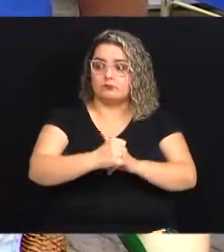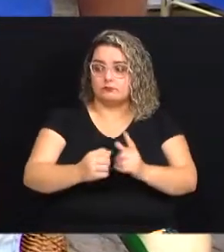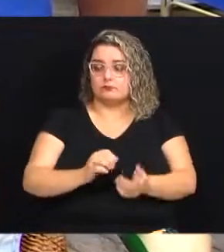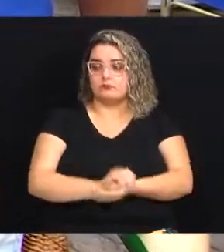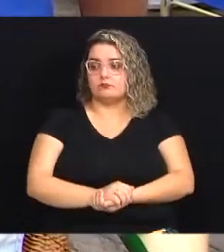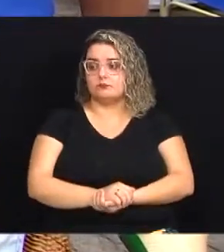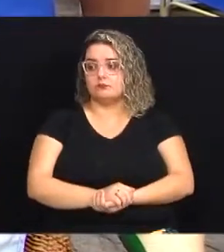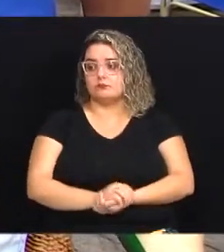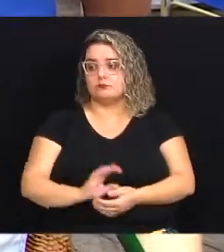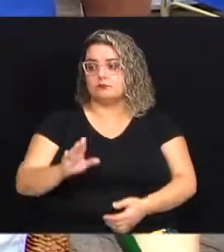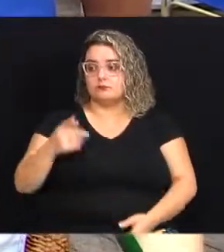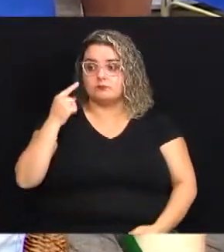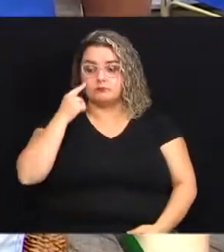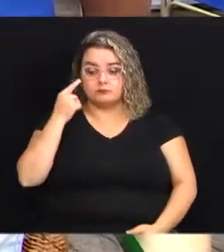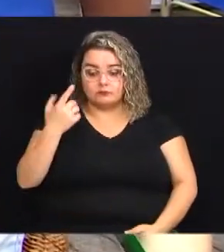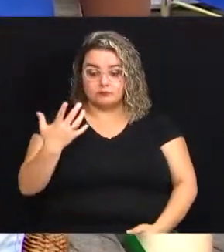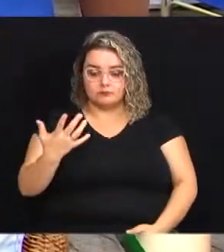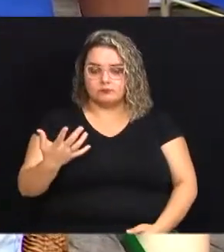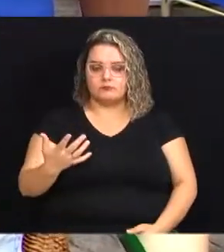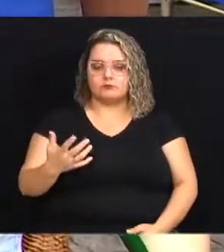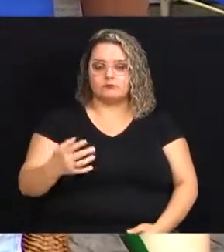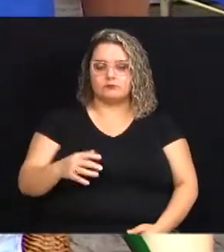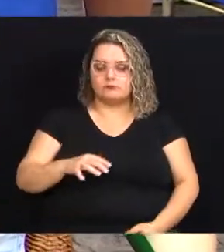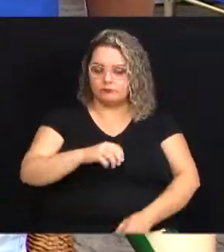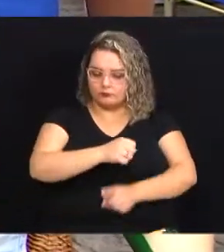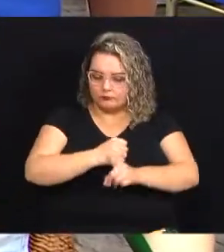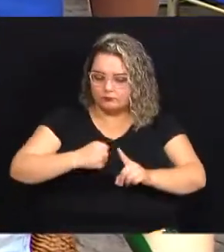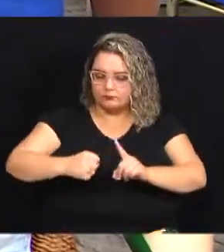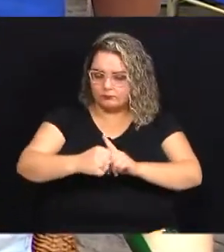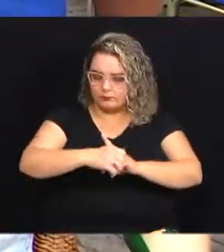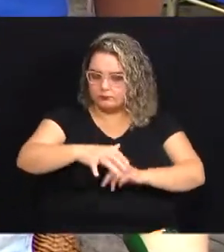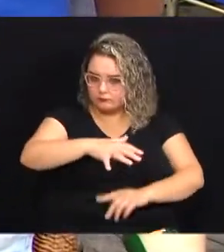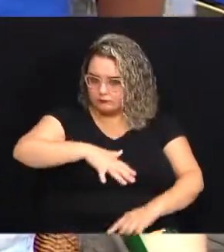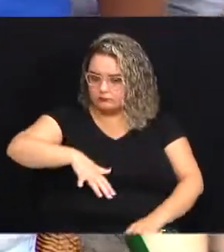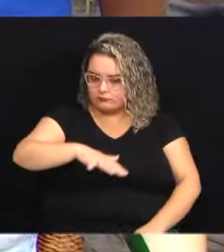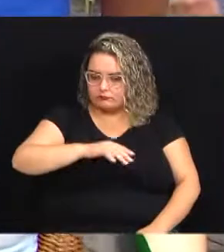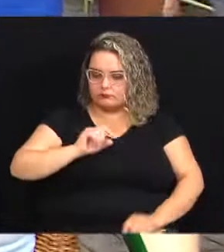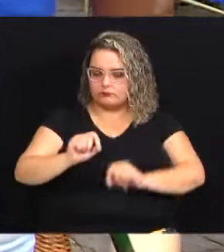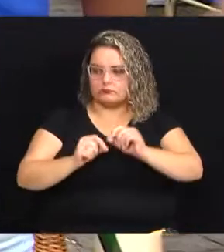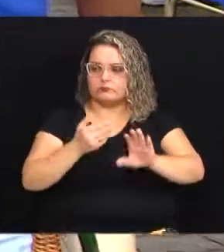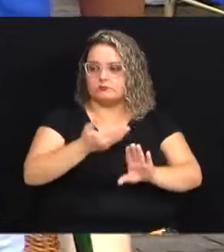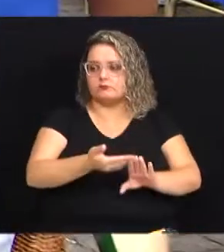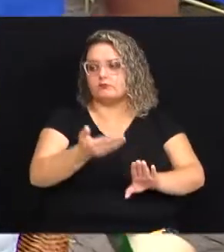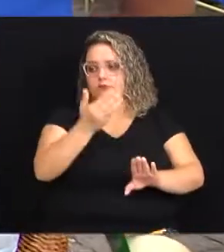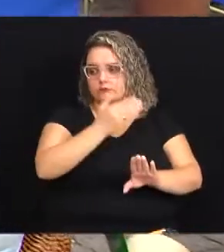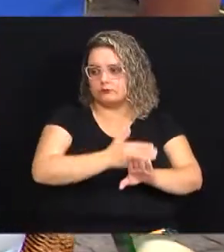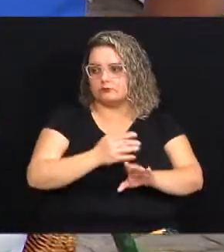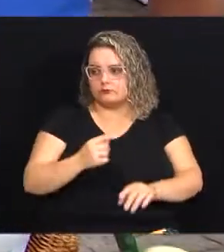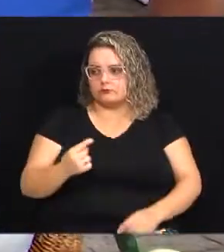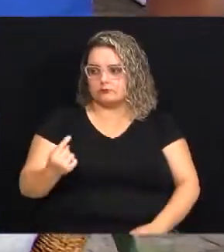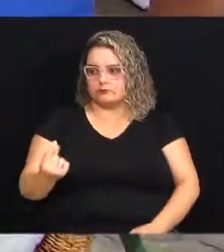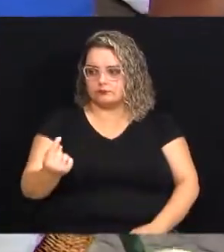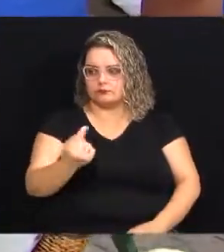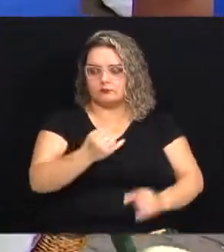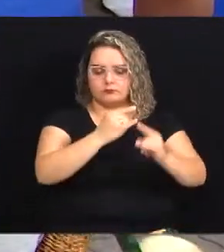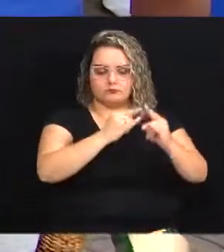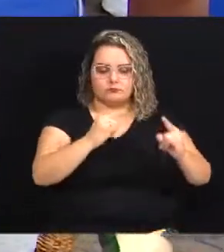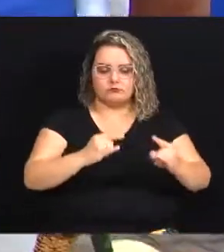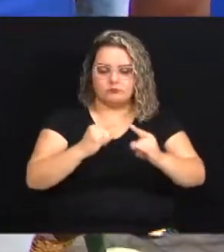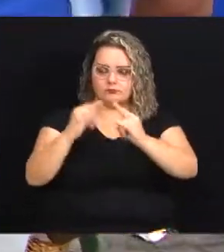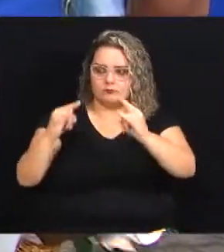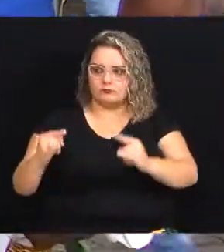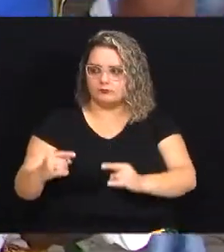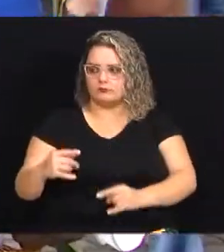sim e quando a gente pensa nesse lado social de quem está por trás de cada uma dessas